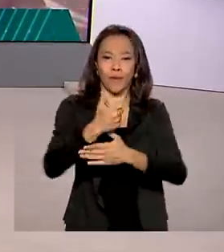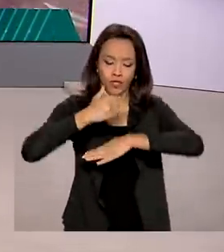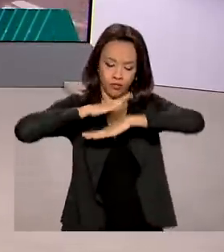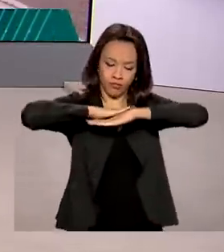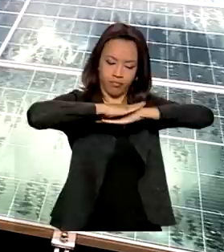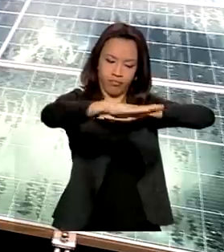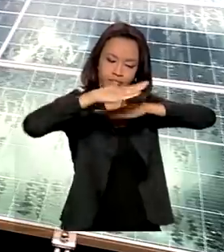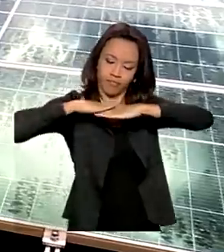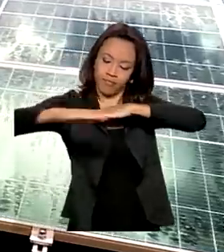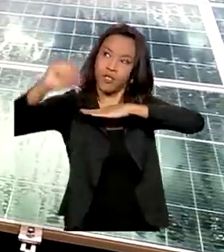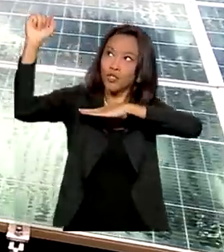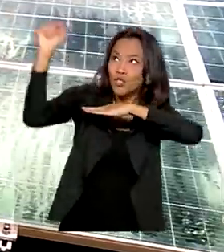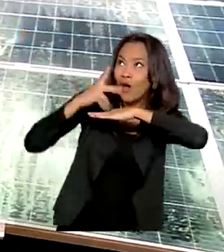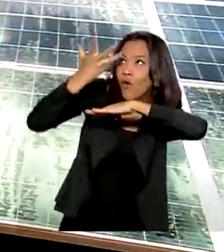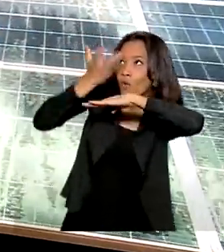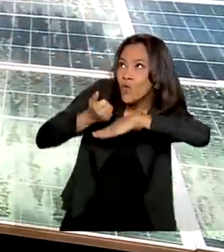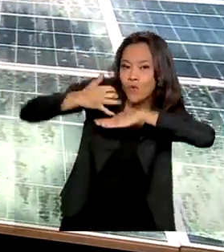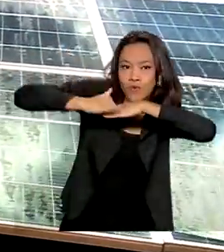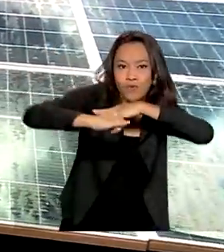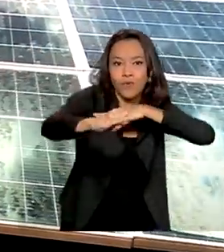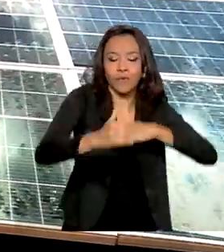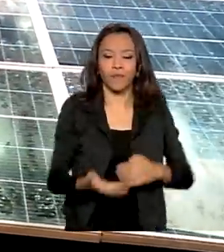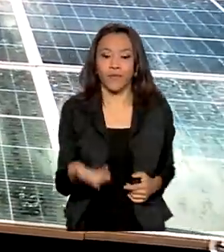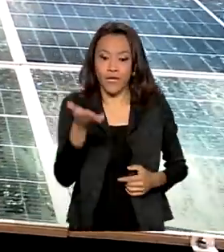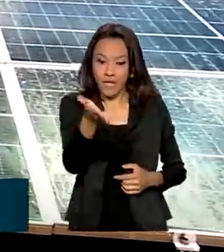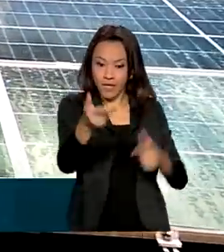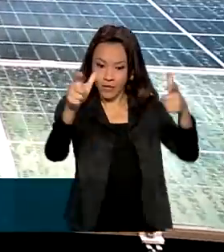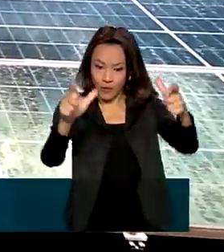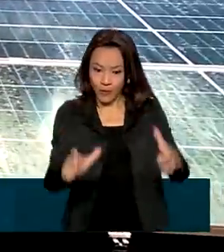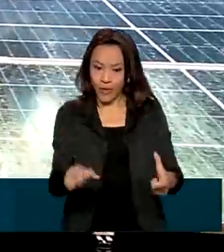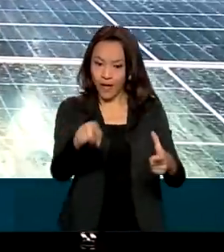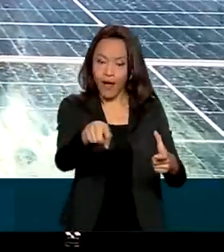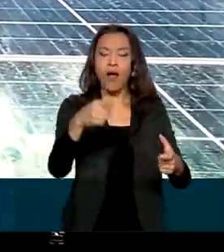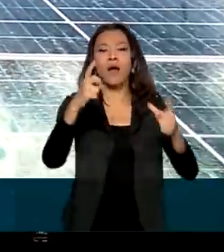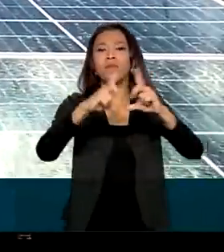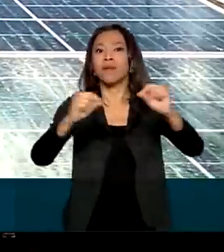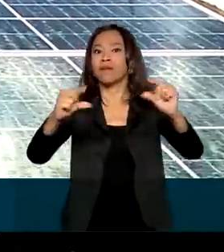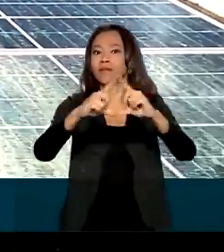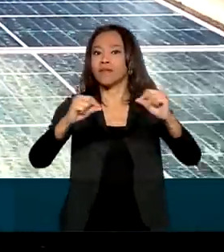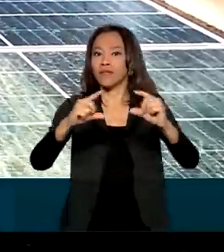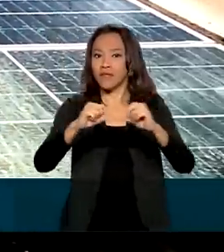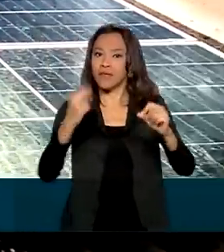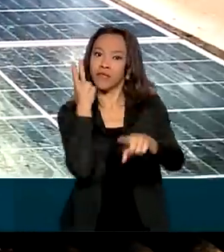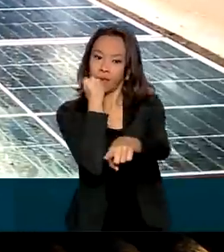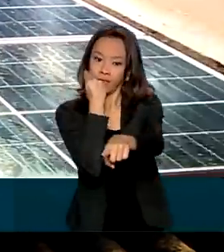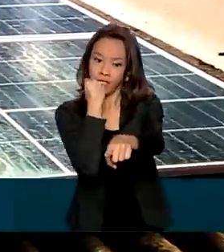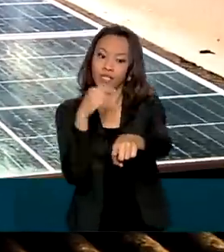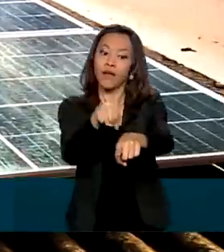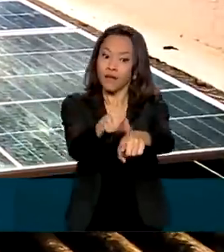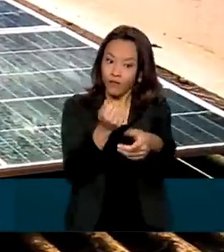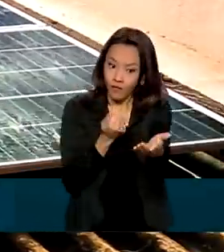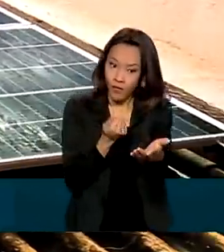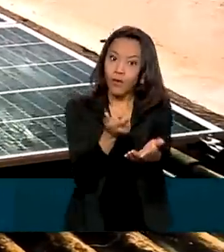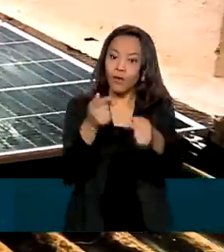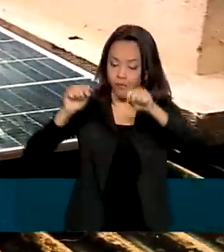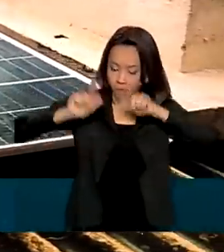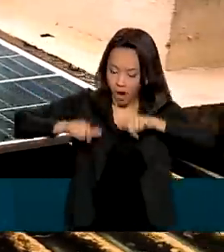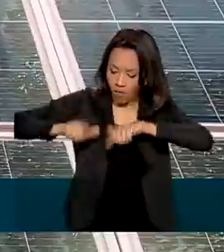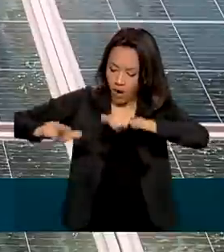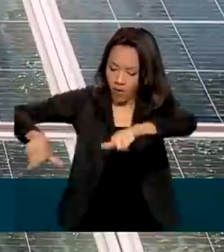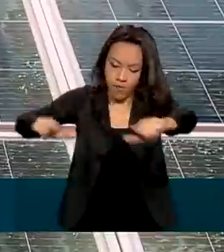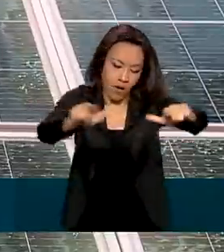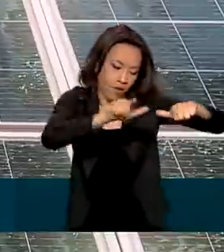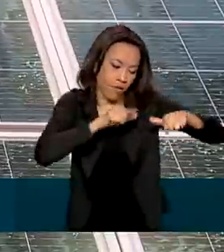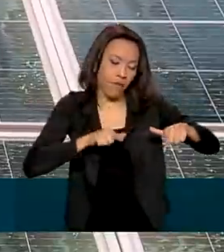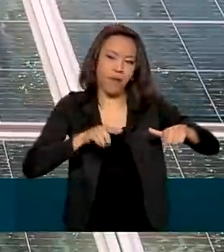mais baixos. Neste condomínio, em Taguatinga, no Distrito Federal, as placas solares foram instaladas há menos de um